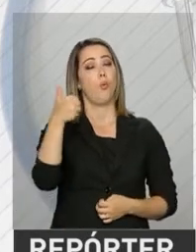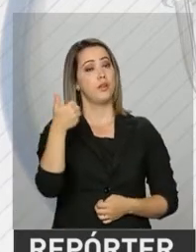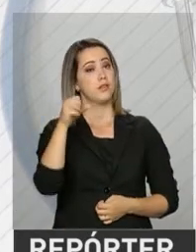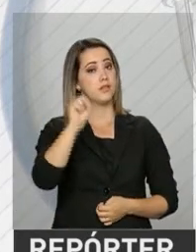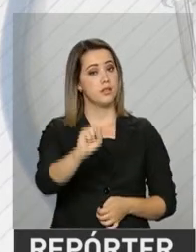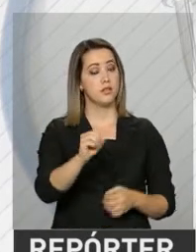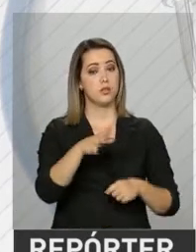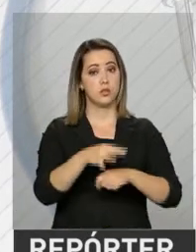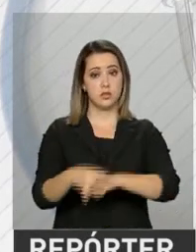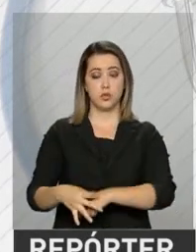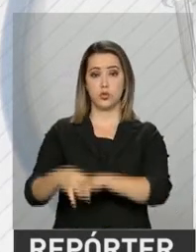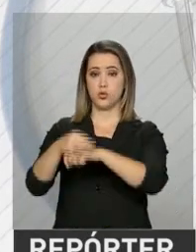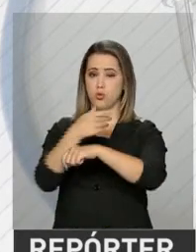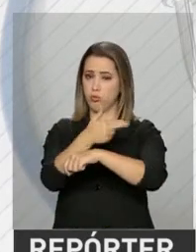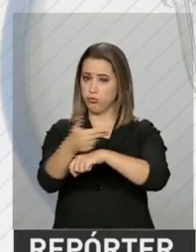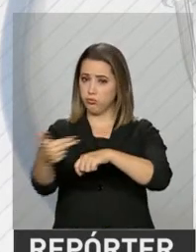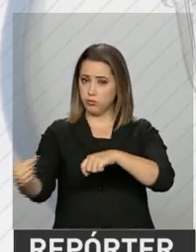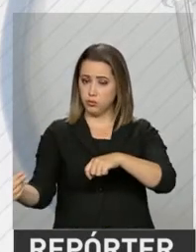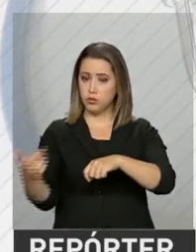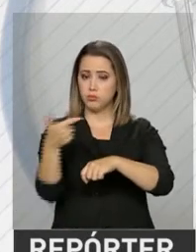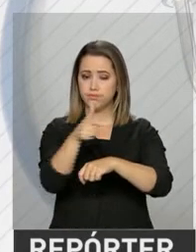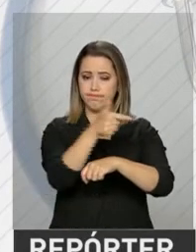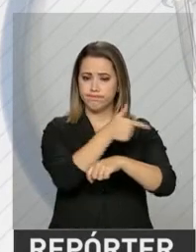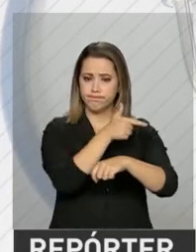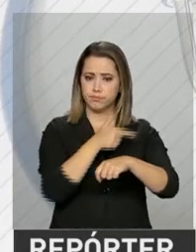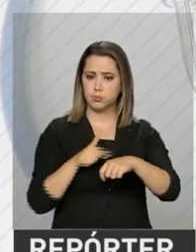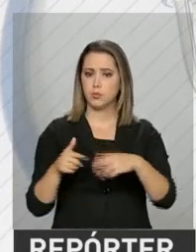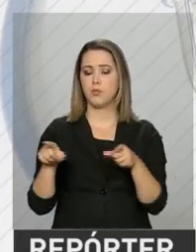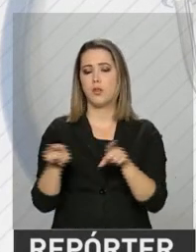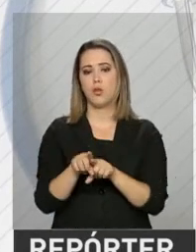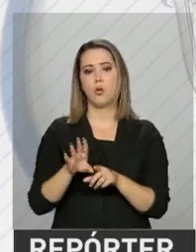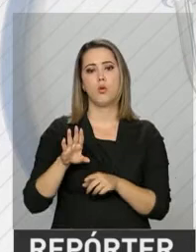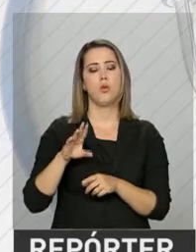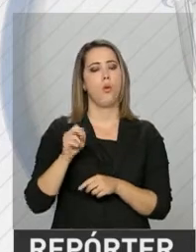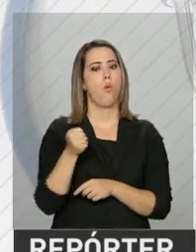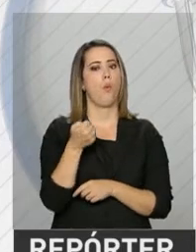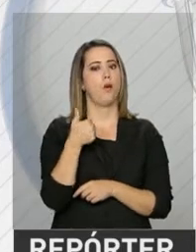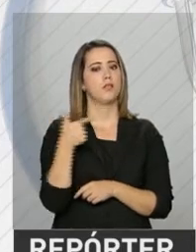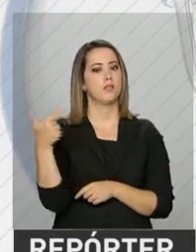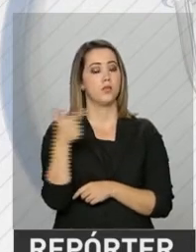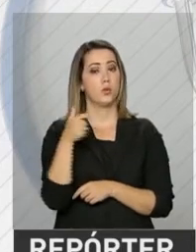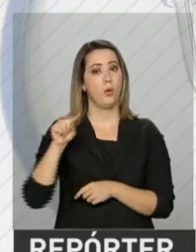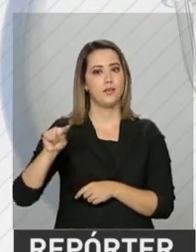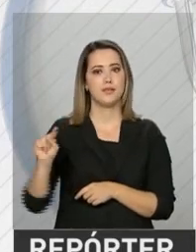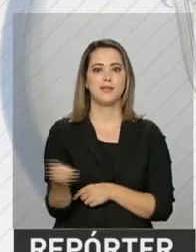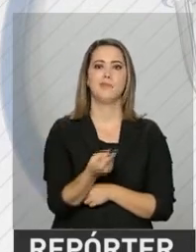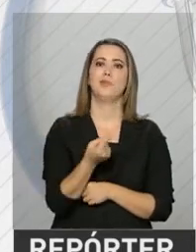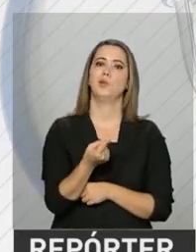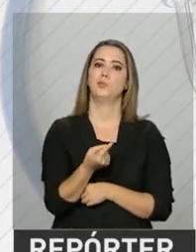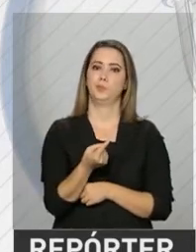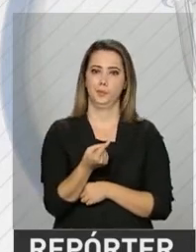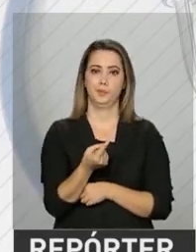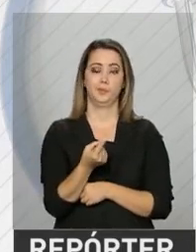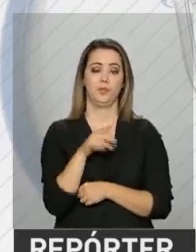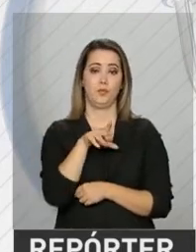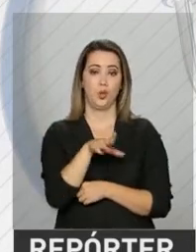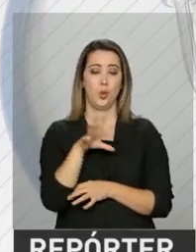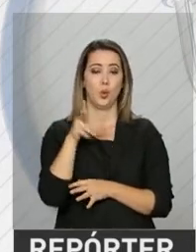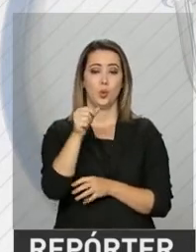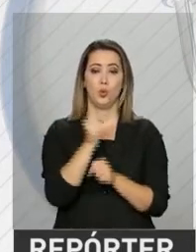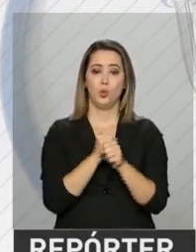606 outros itens transportados. No total, quase 2 mil. Durante todo o ano de 2016,